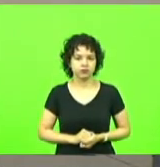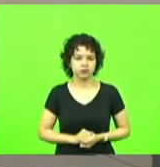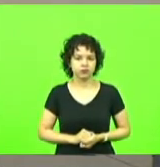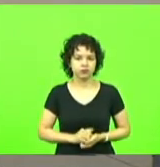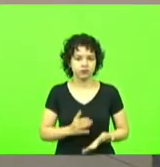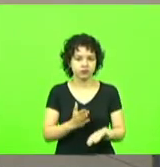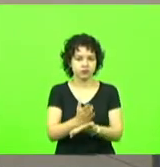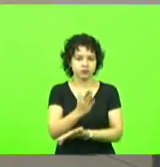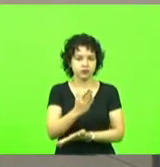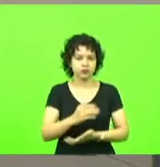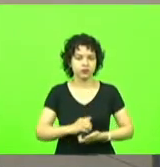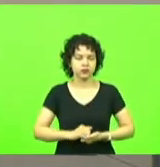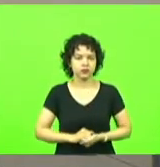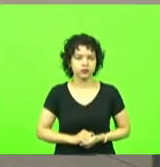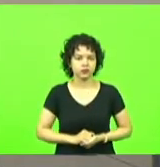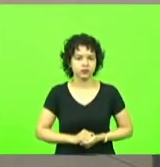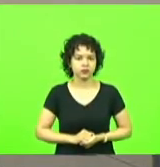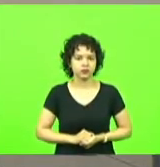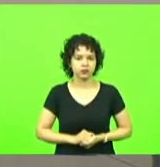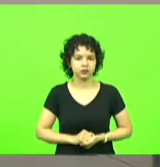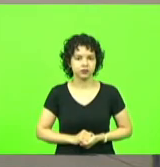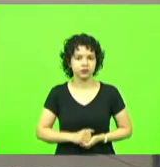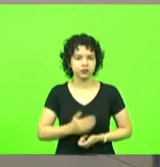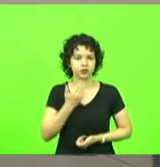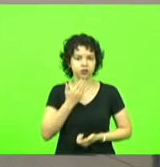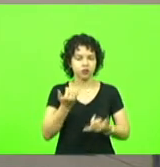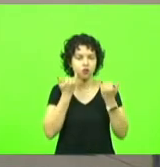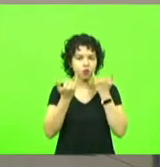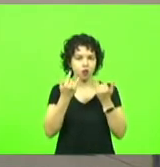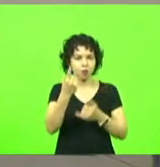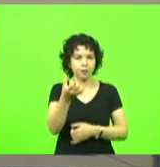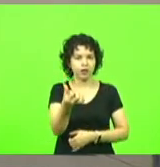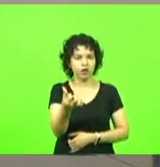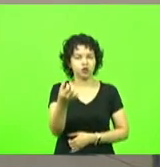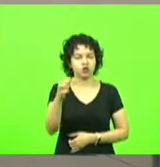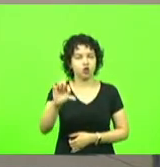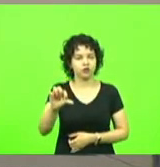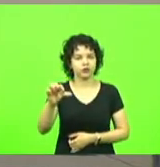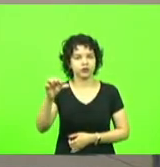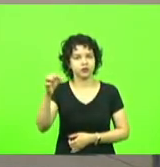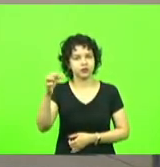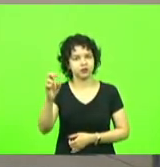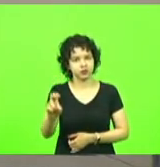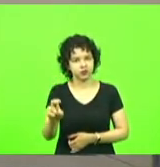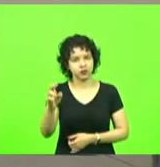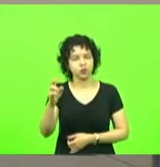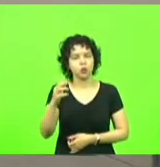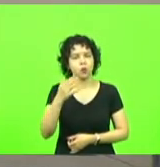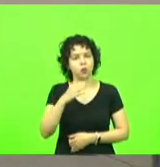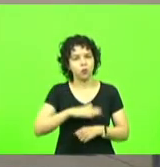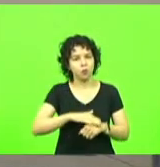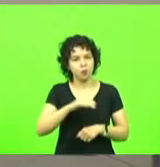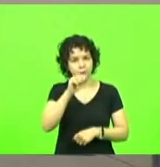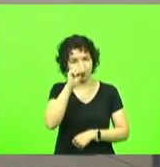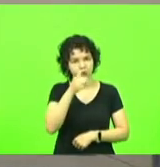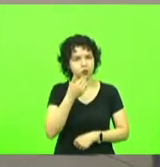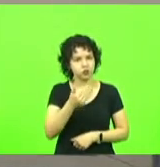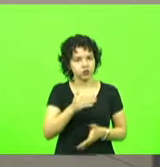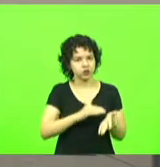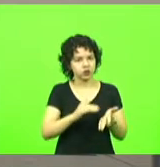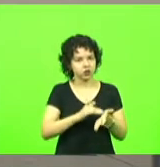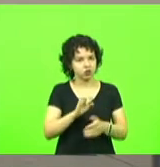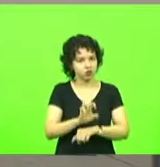aprovado pedido de informação 695 deputado João Amin solicitando ao secretário do estado da educação informações